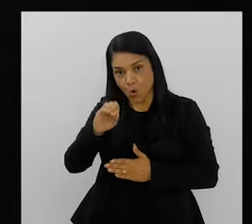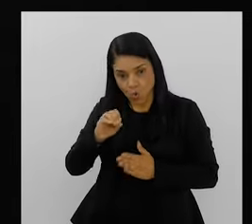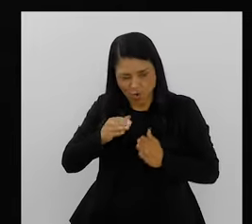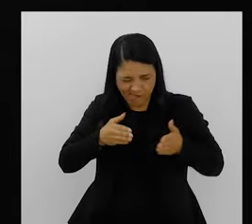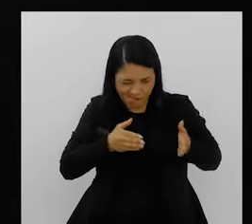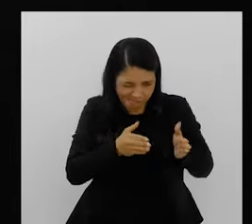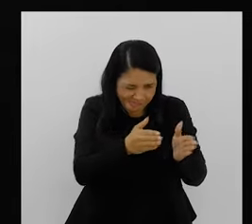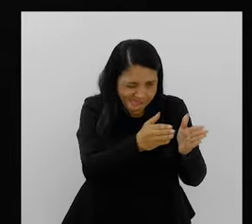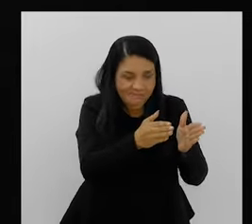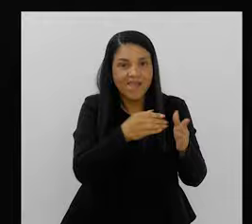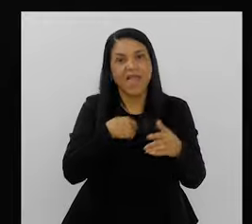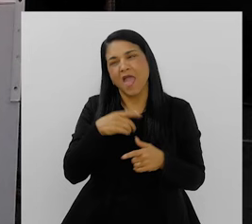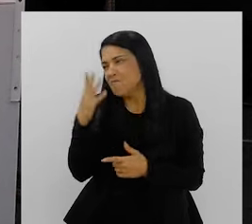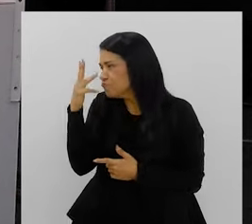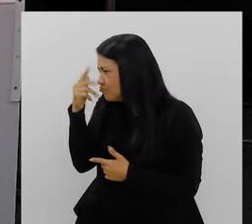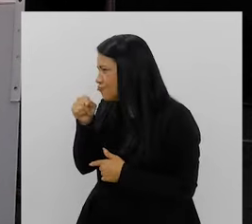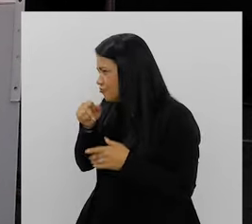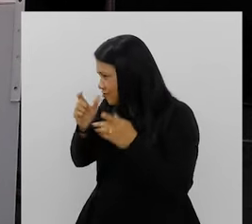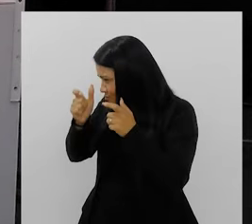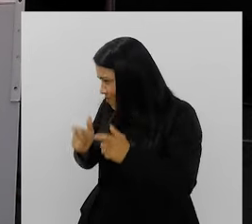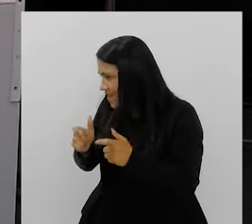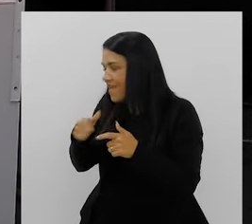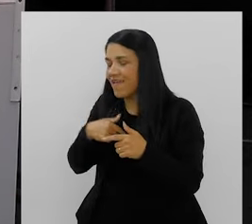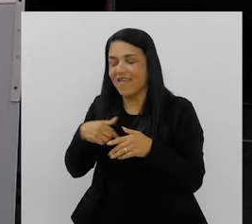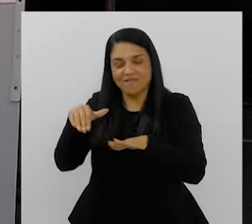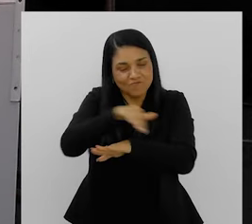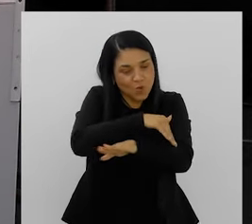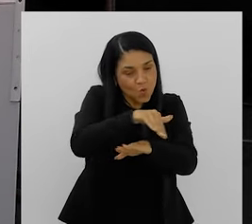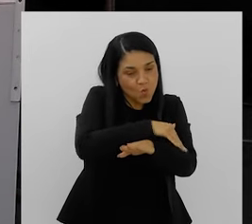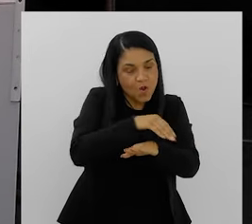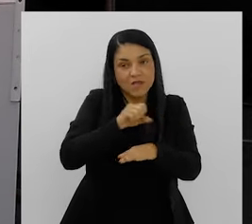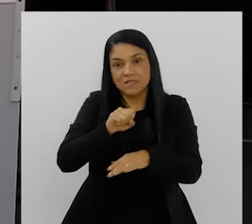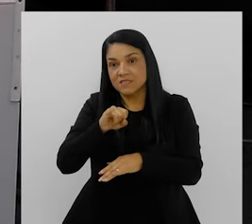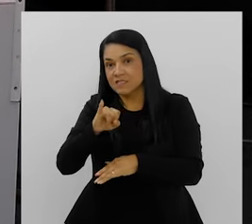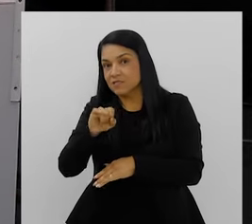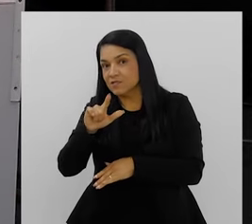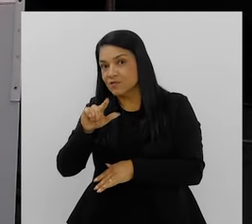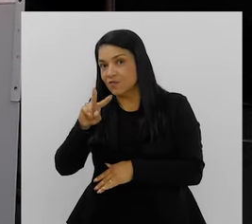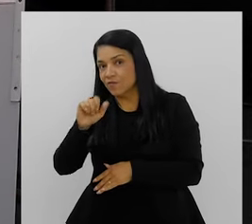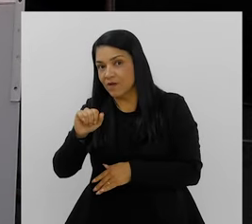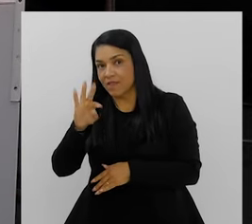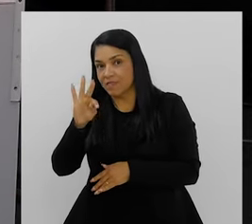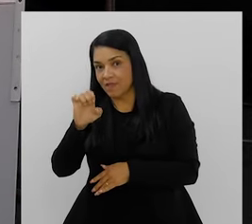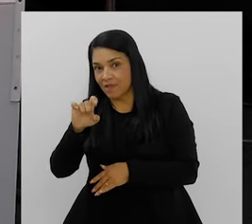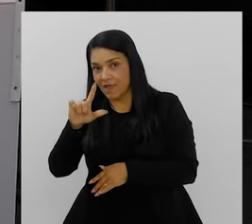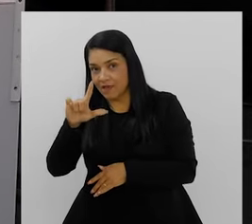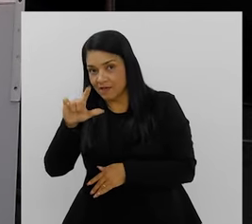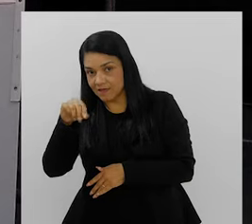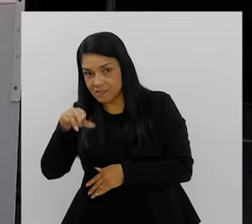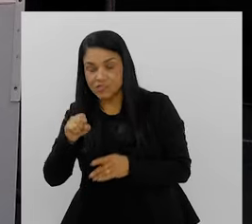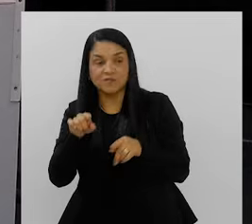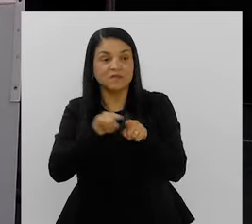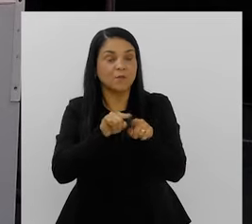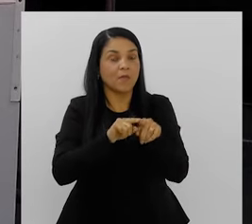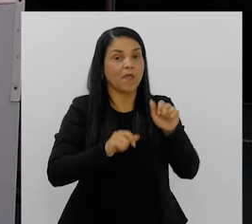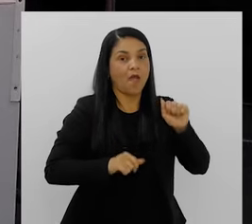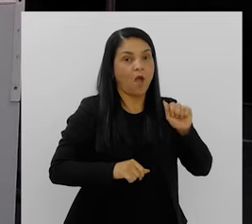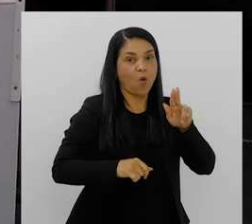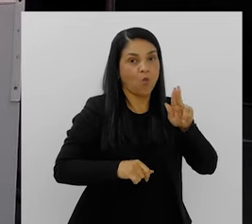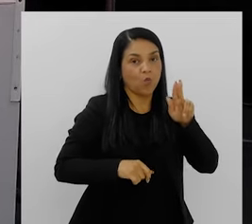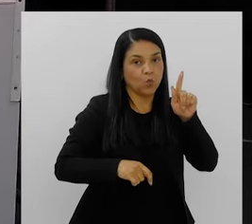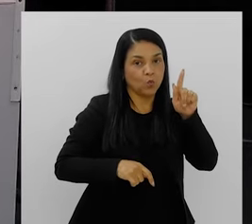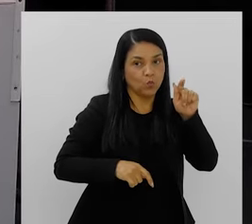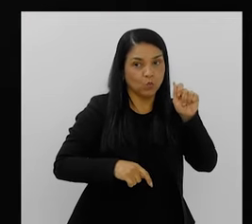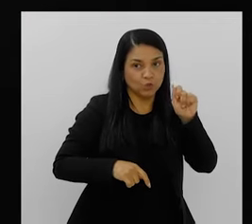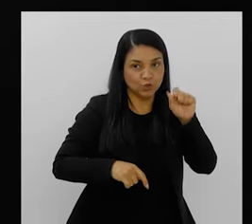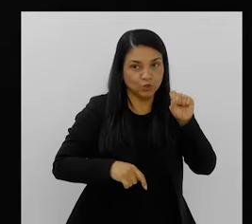da Silvatelis e da Nagoshi Menezes. E aí eu praticamente fui para ali com um ano, mas